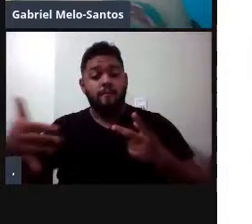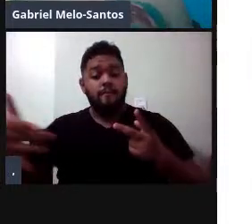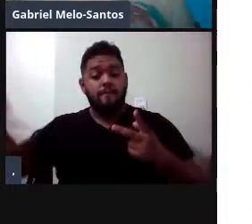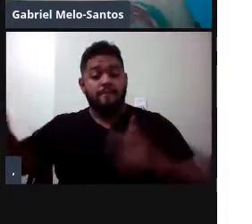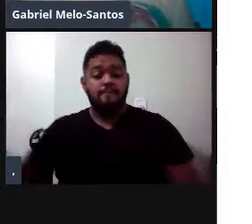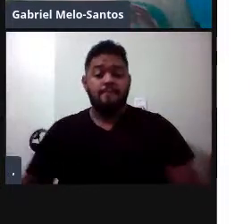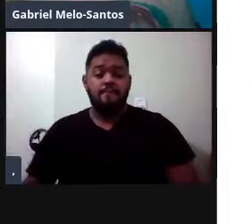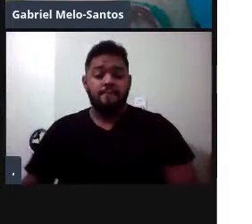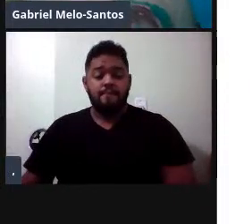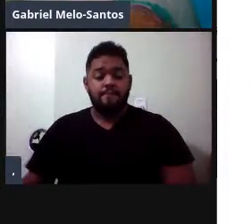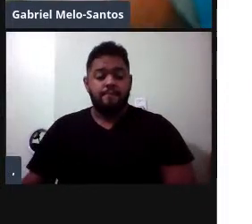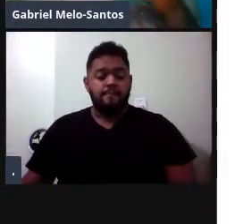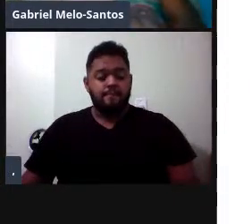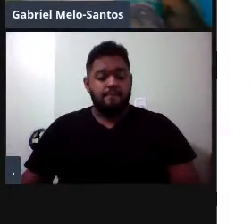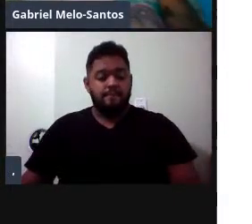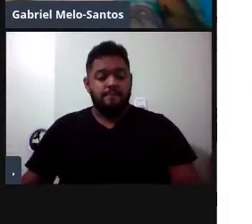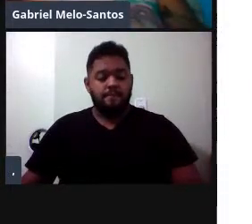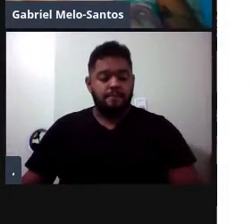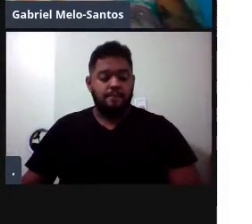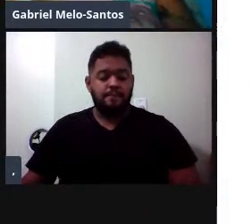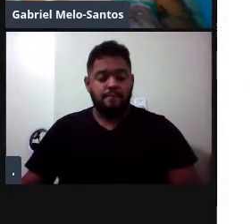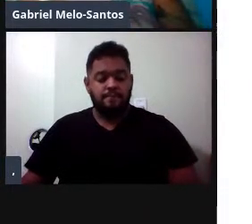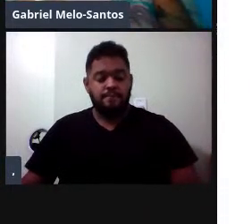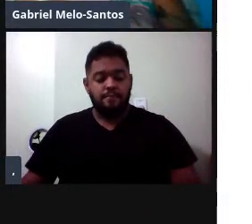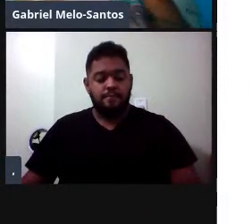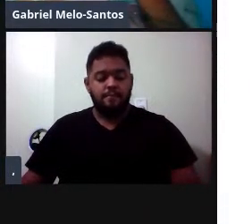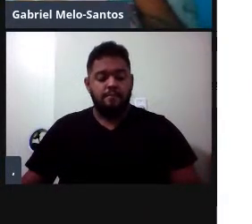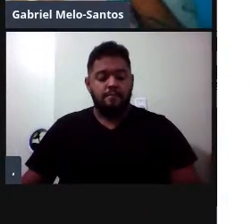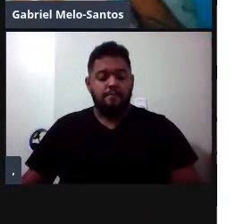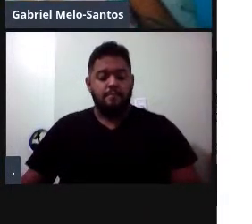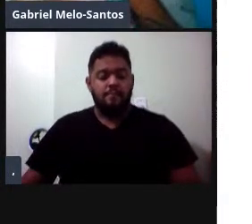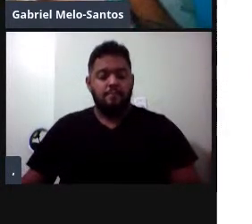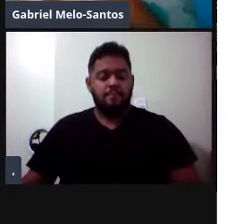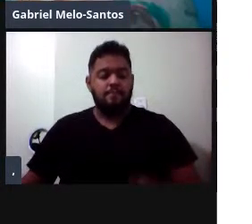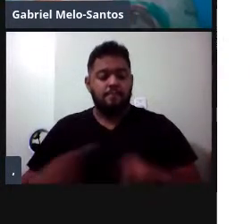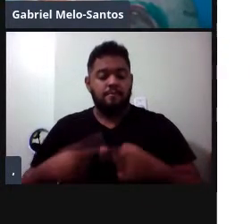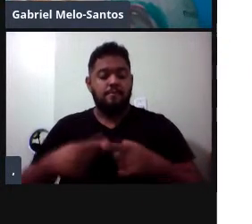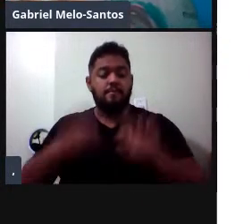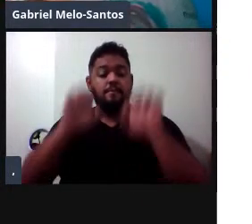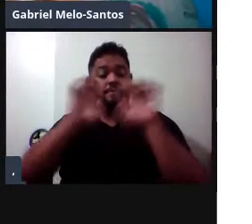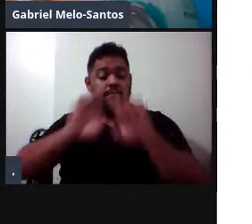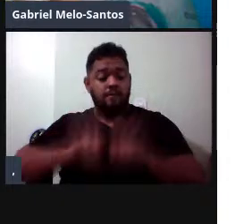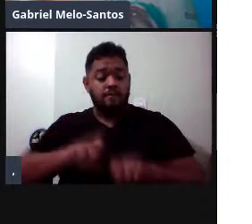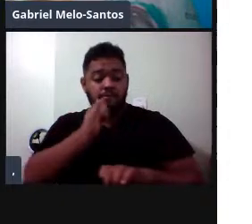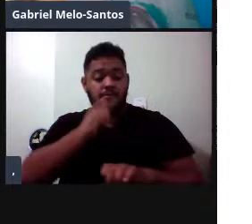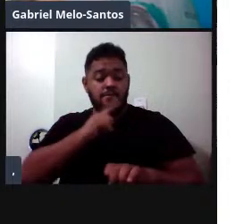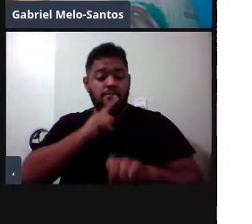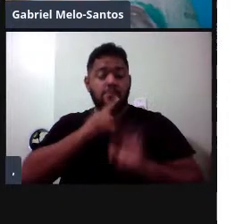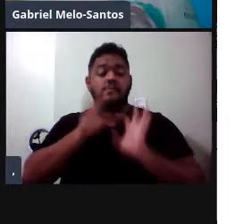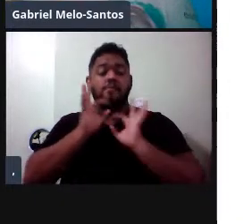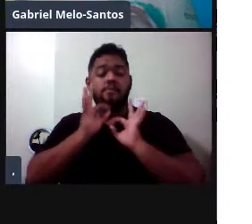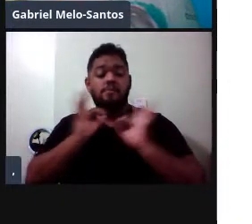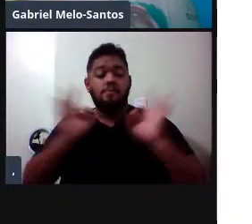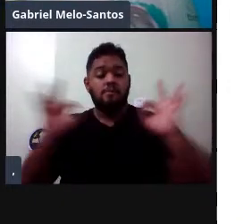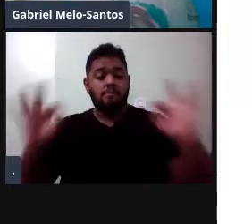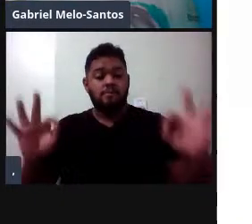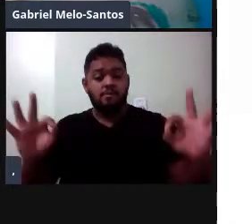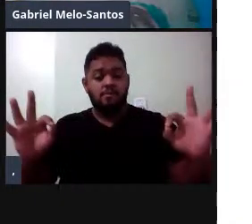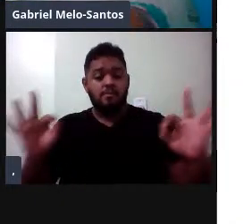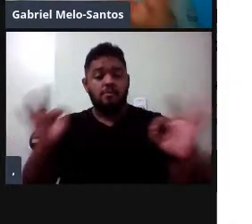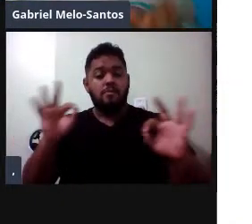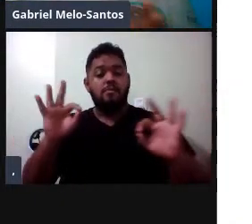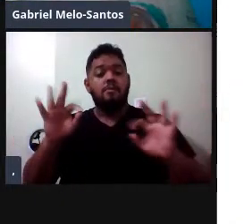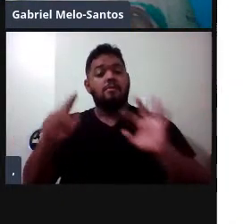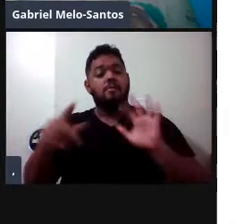do bebê. Aqui a estrutura, eles são chamados com bifonação, boa parte deles, esses chamados emitidos pelos filhotes